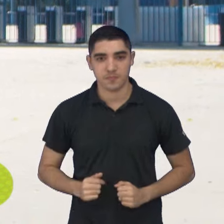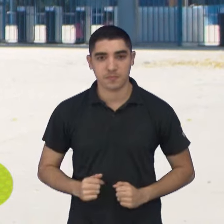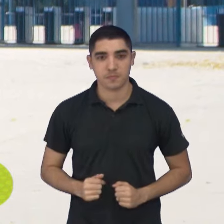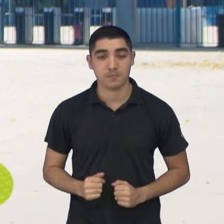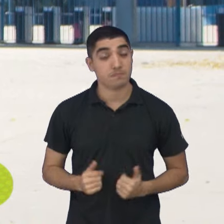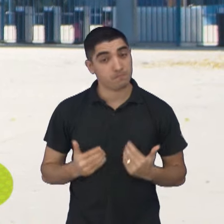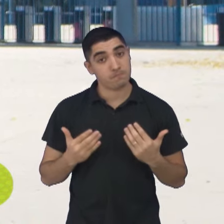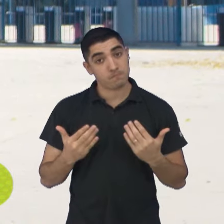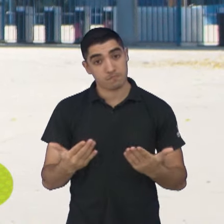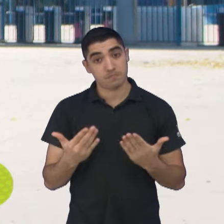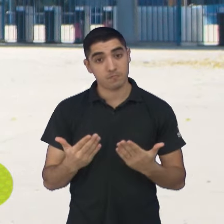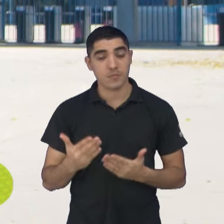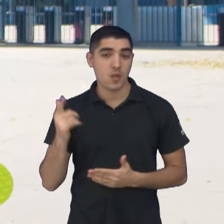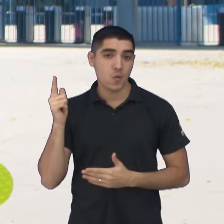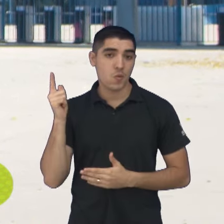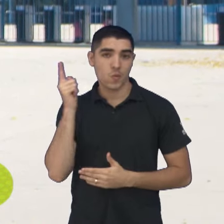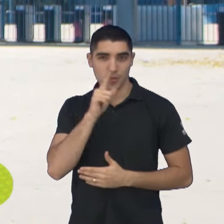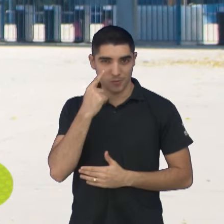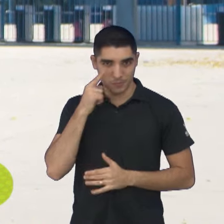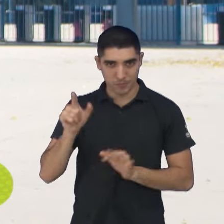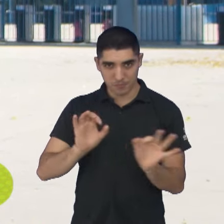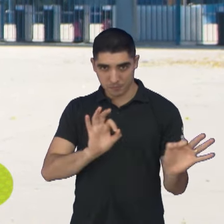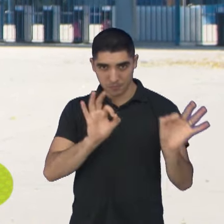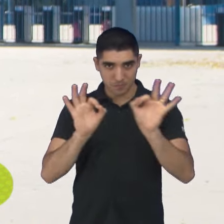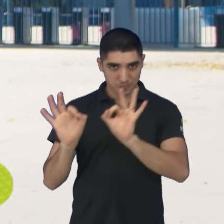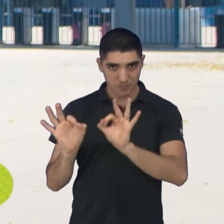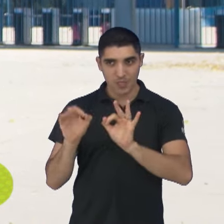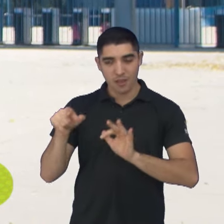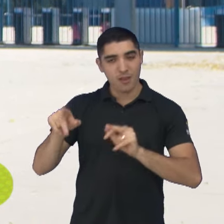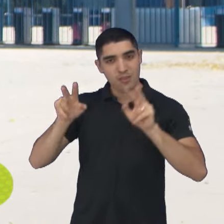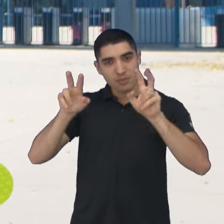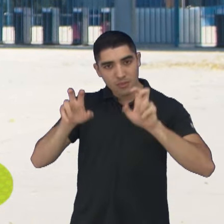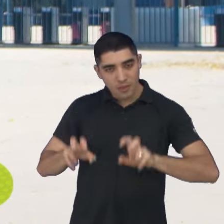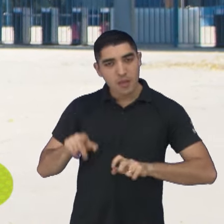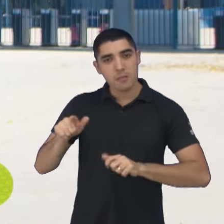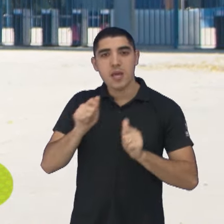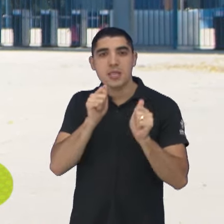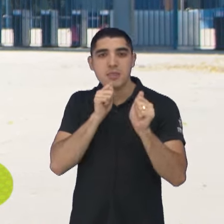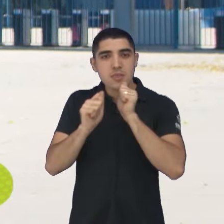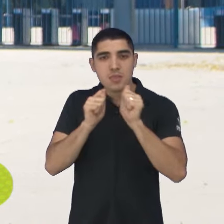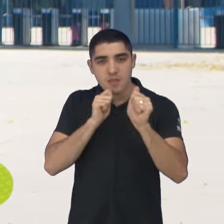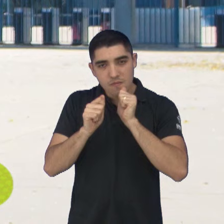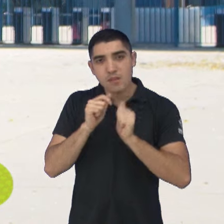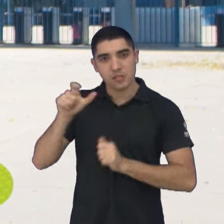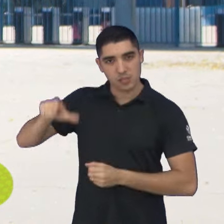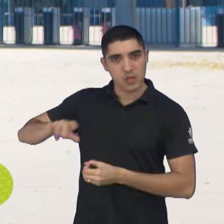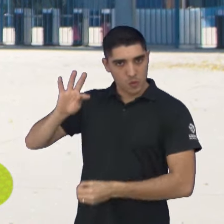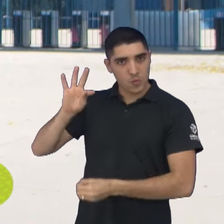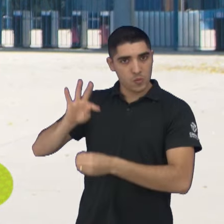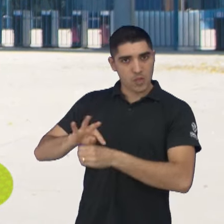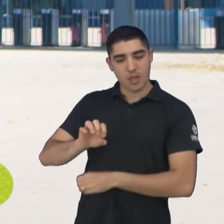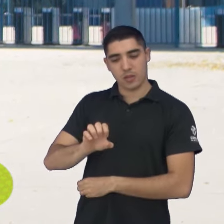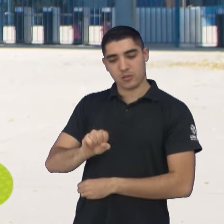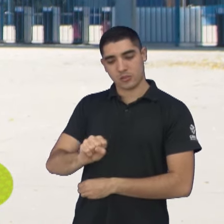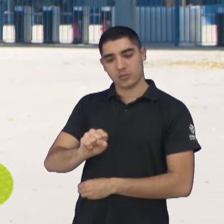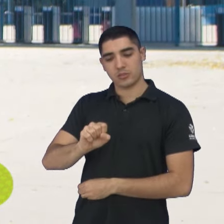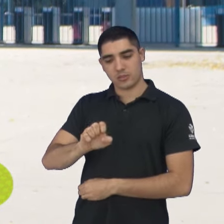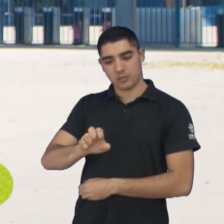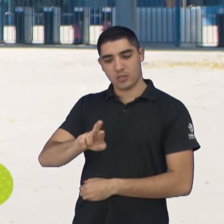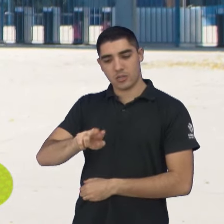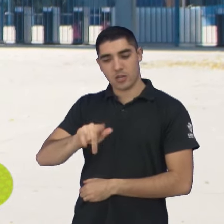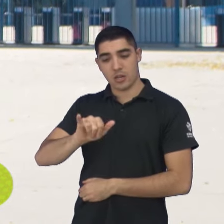Então é isso, a gente conseguiu acompanhar os principais trechos da coletiva do treinador Sérgio Guedes.